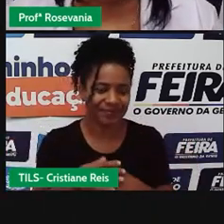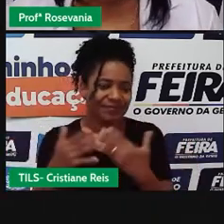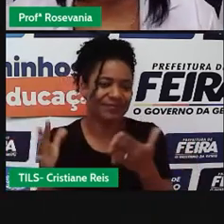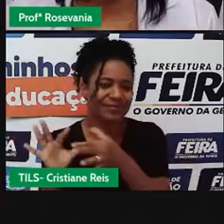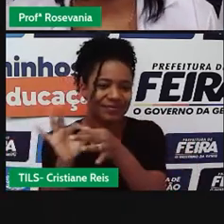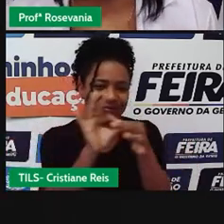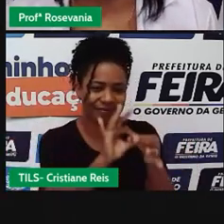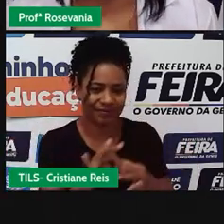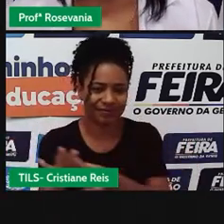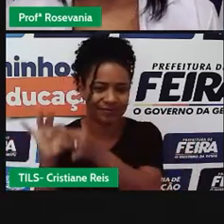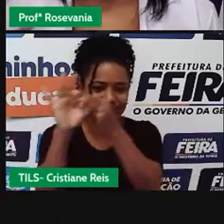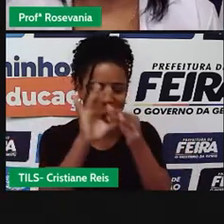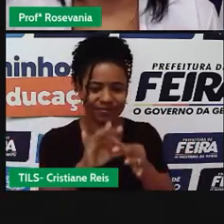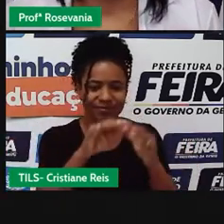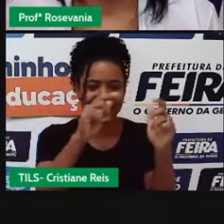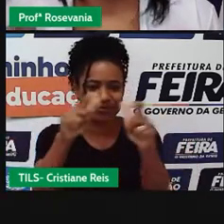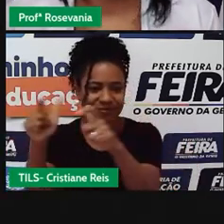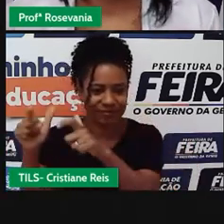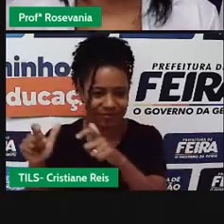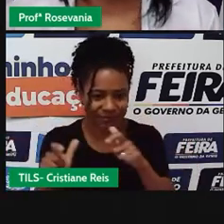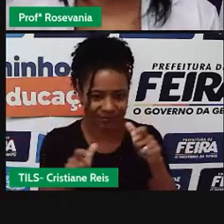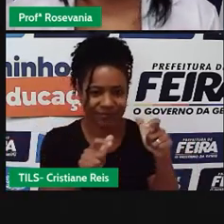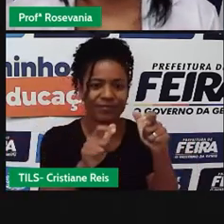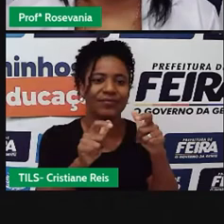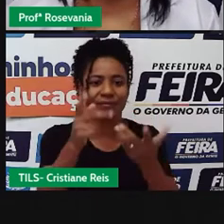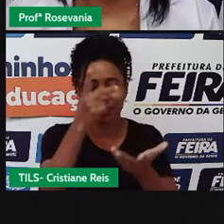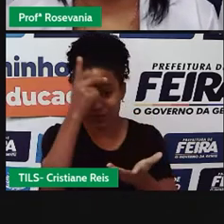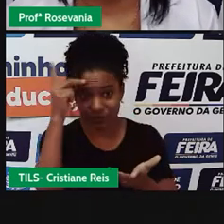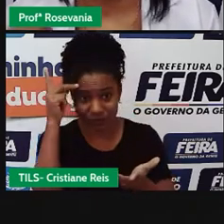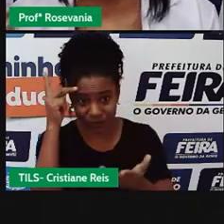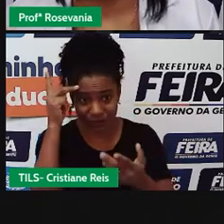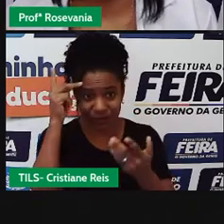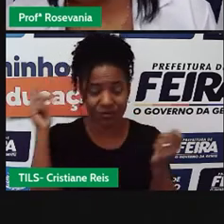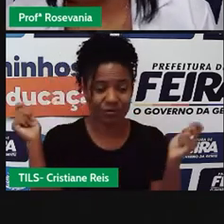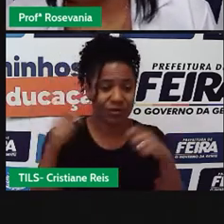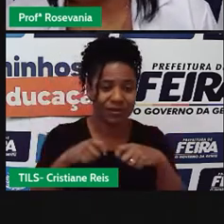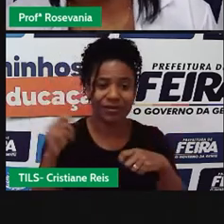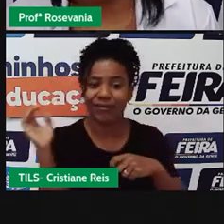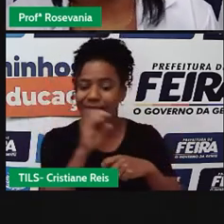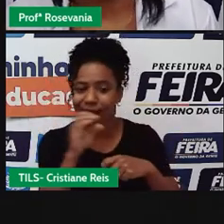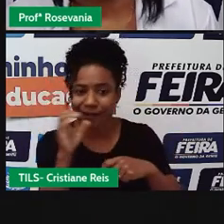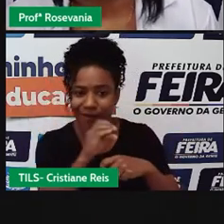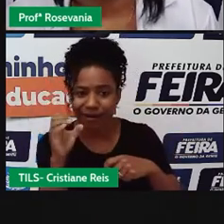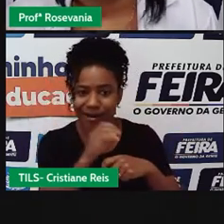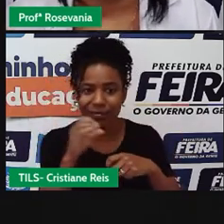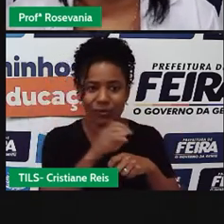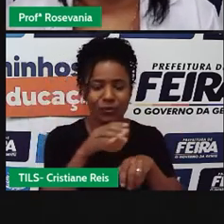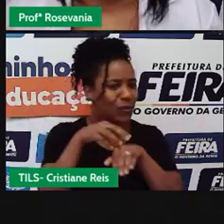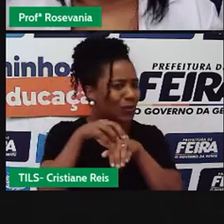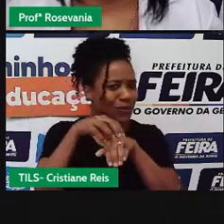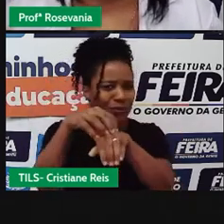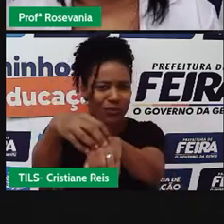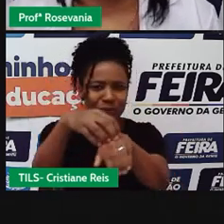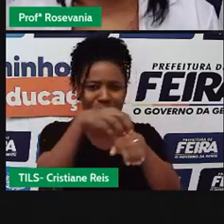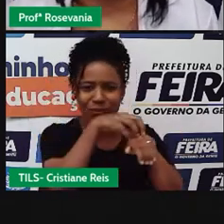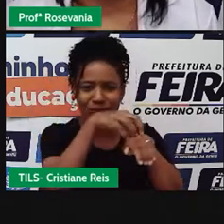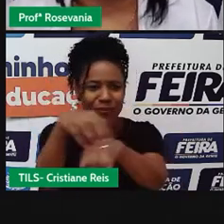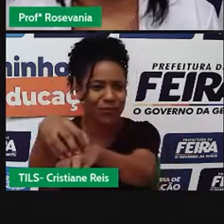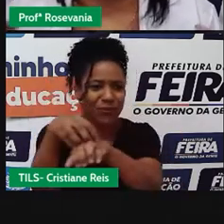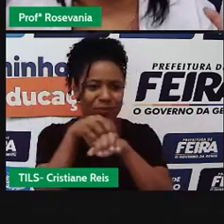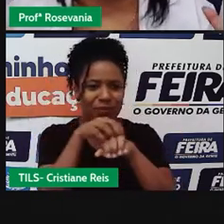interligar lugares, pessoas puderam, né, mais rapidamente chegar ao seu destino, e aí,